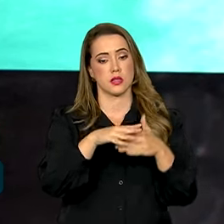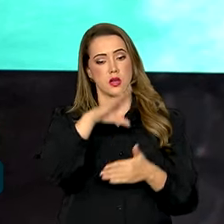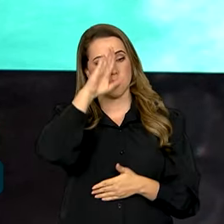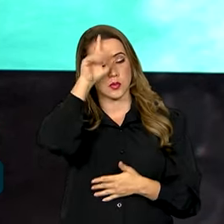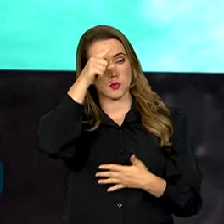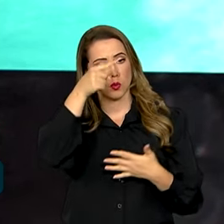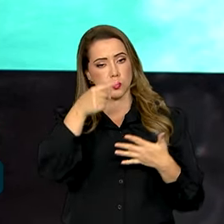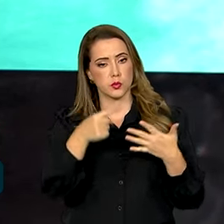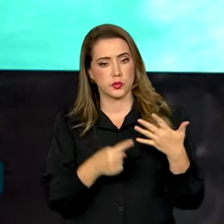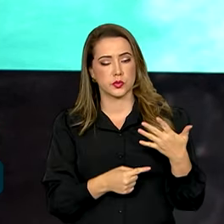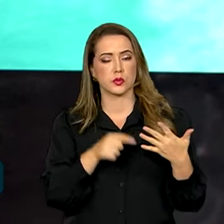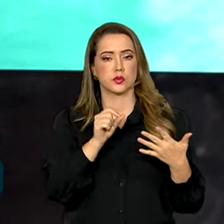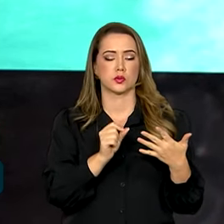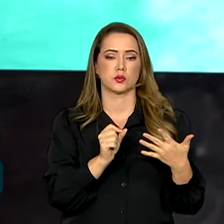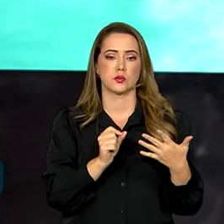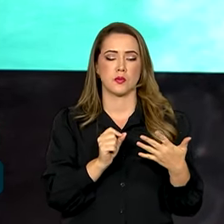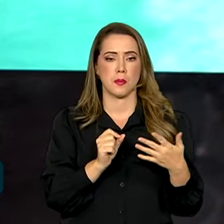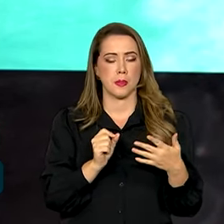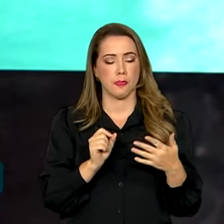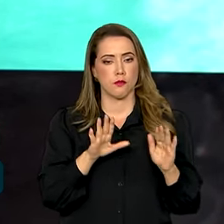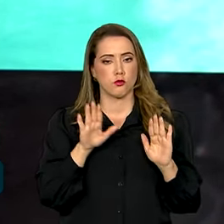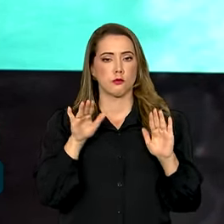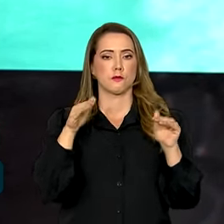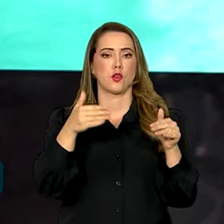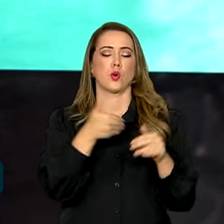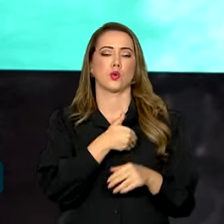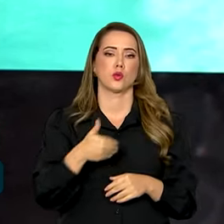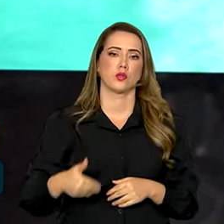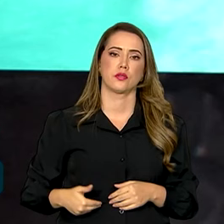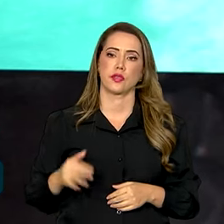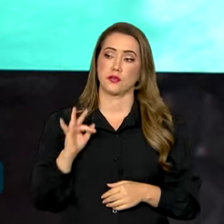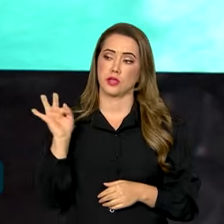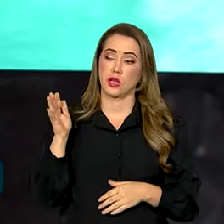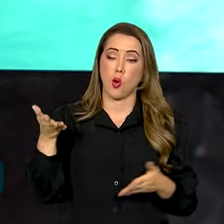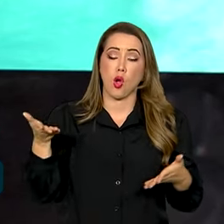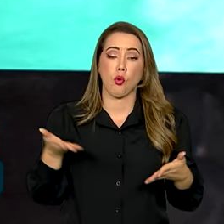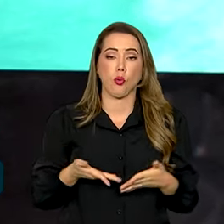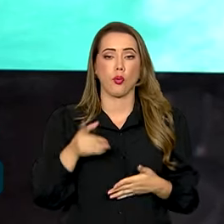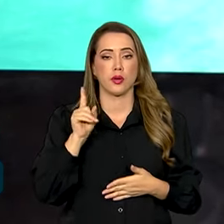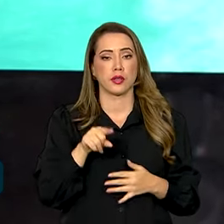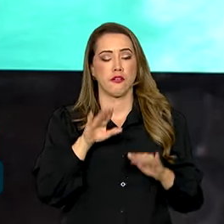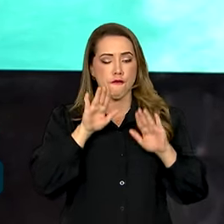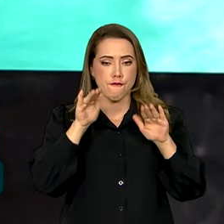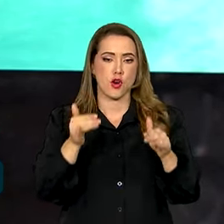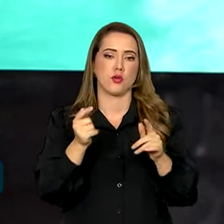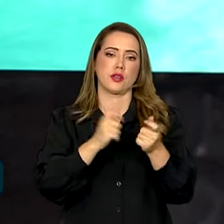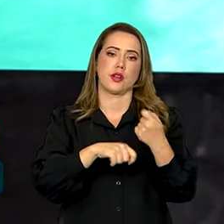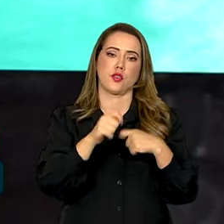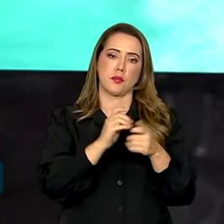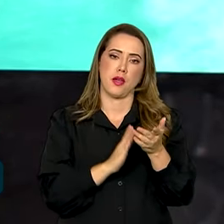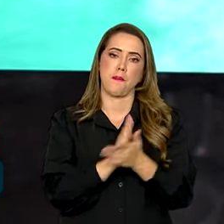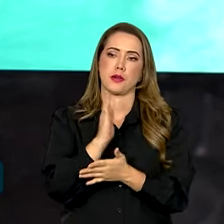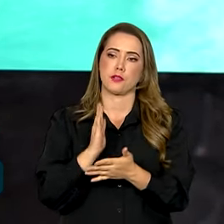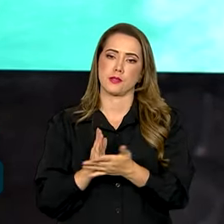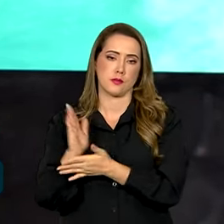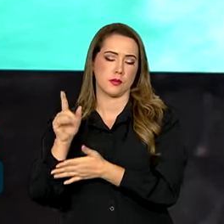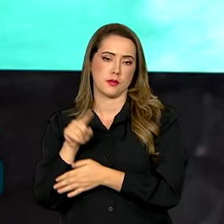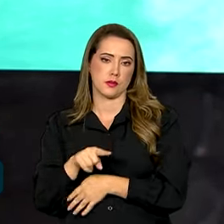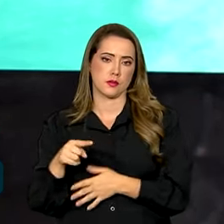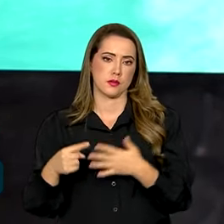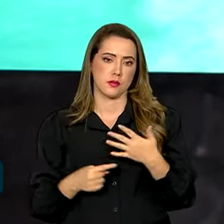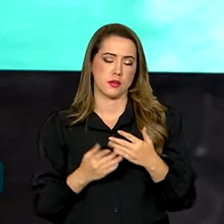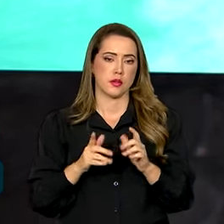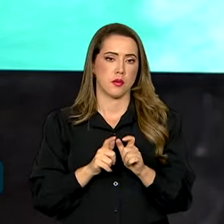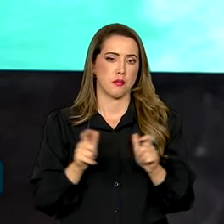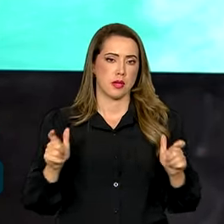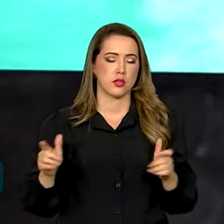prioridade, a centralidade do governo nesse momento na agenda econômica e a aprovação dessas medidas que ampliam